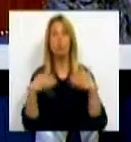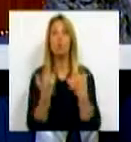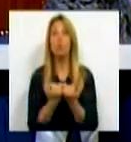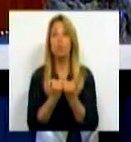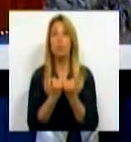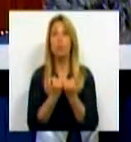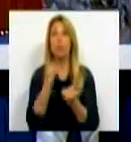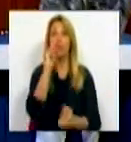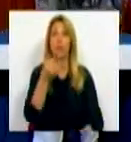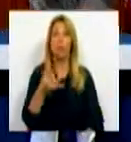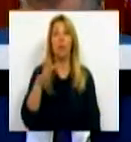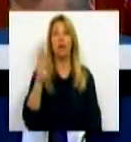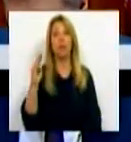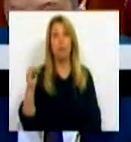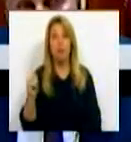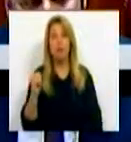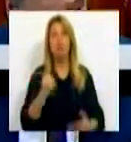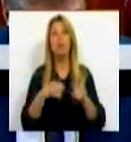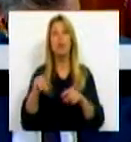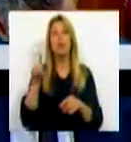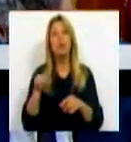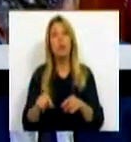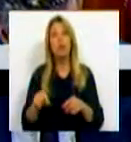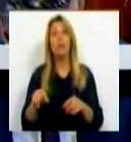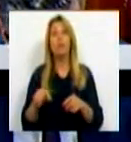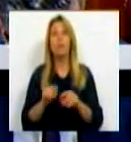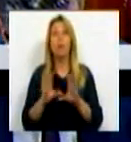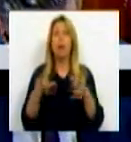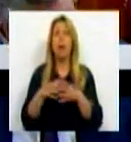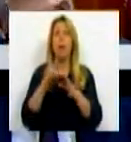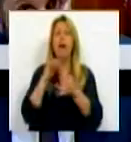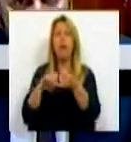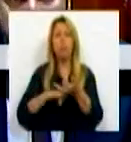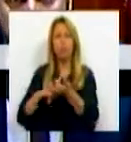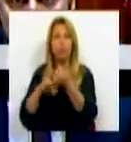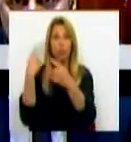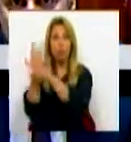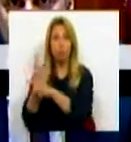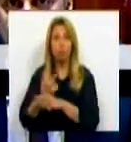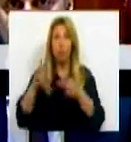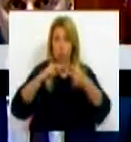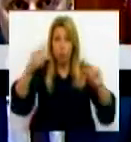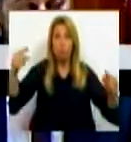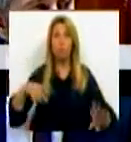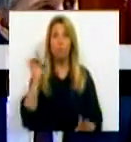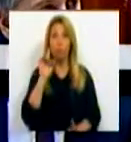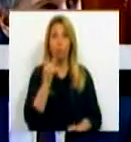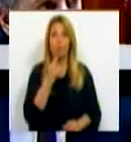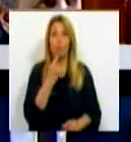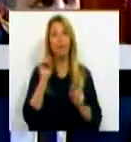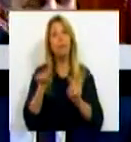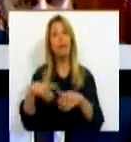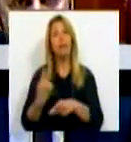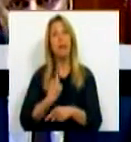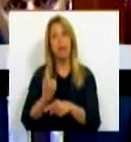das IPSS, também das coletividades, dos municípios tão importantes, para que efetivamente estas